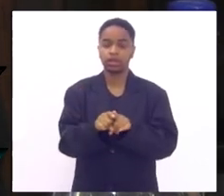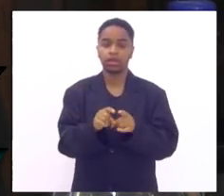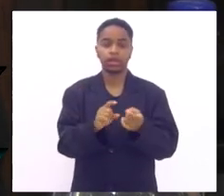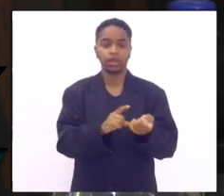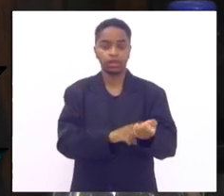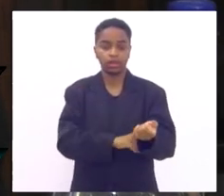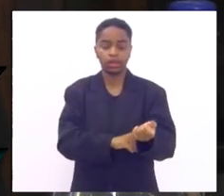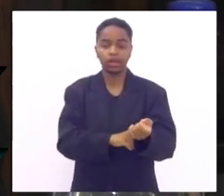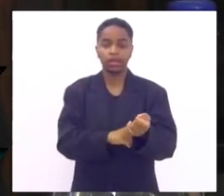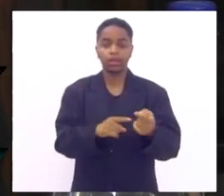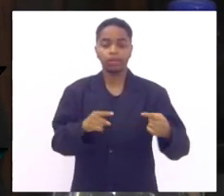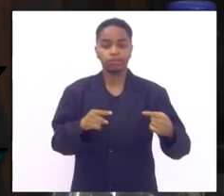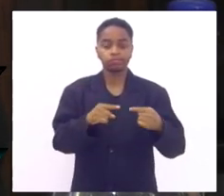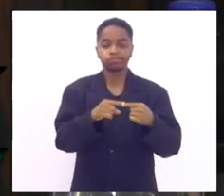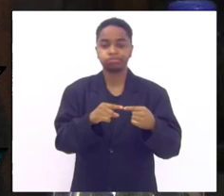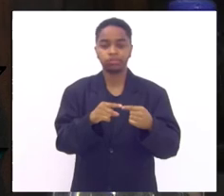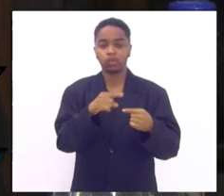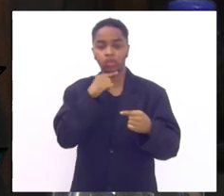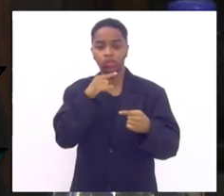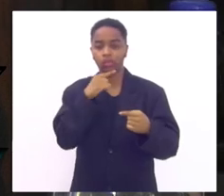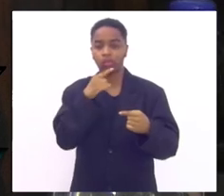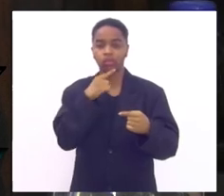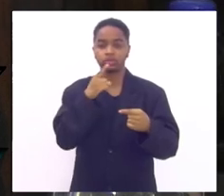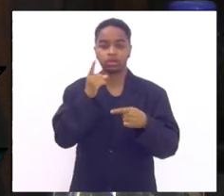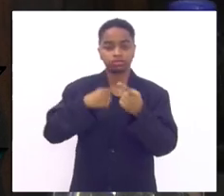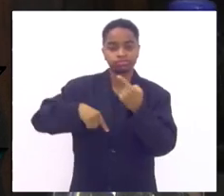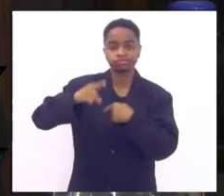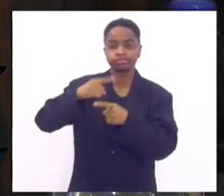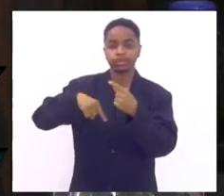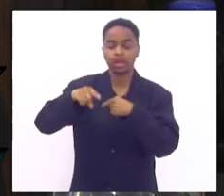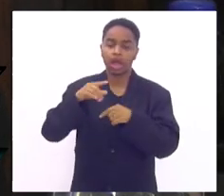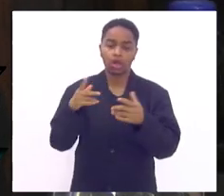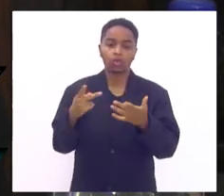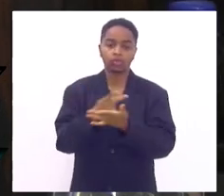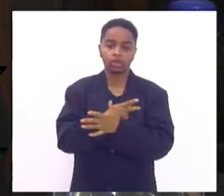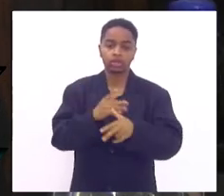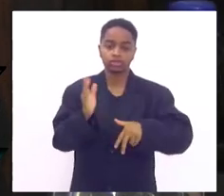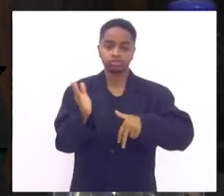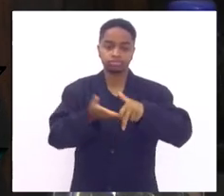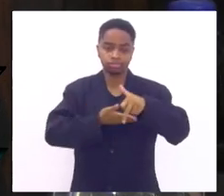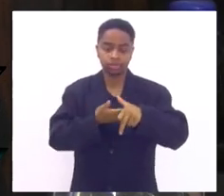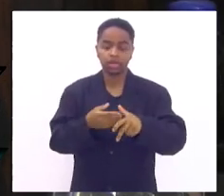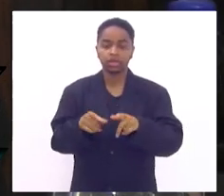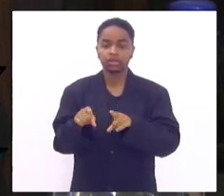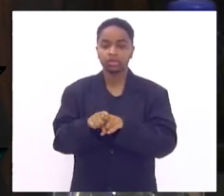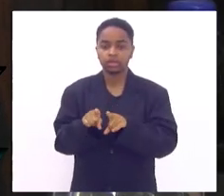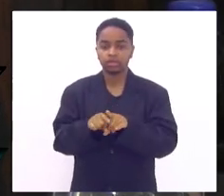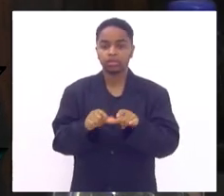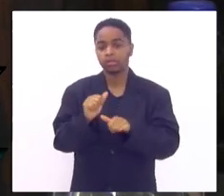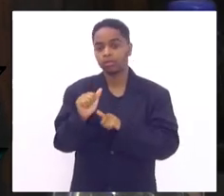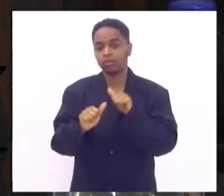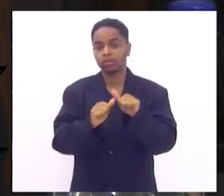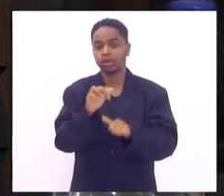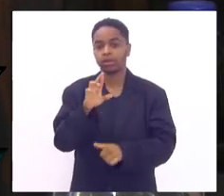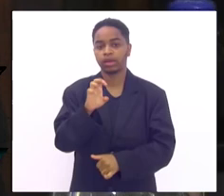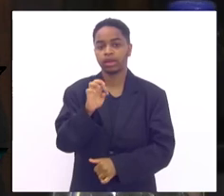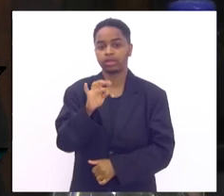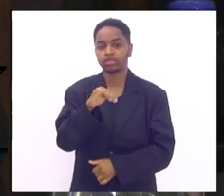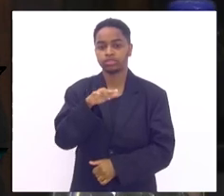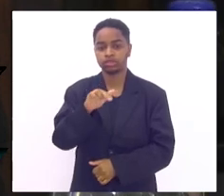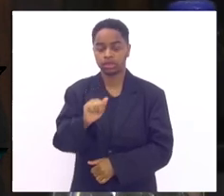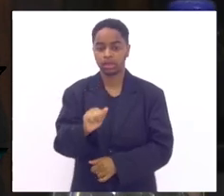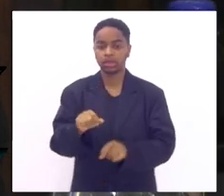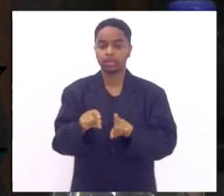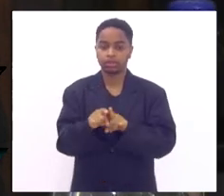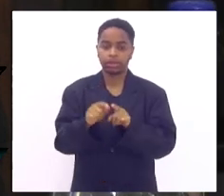nas extremidades inferiores que levam a gangrena e amputações alterações das vasos da retina que levam a